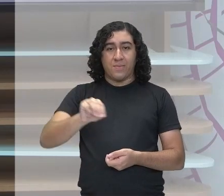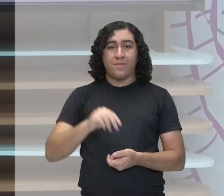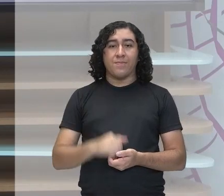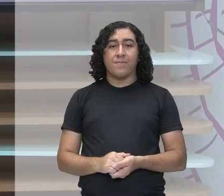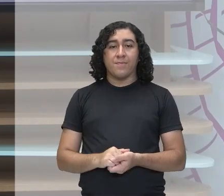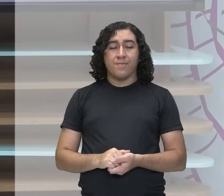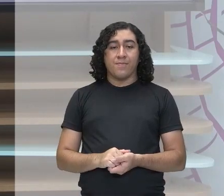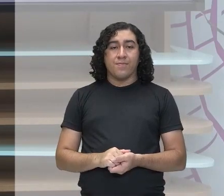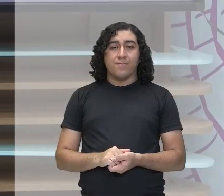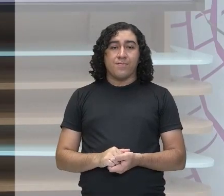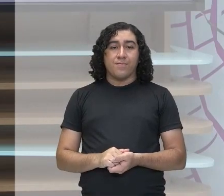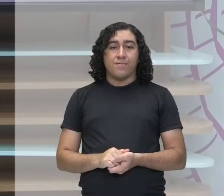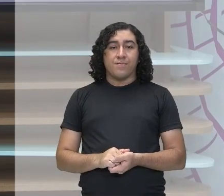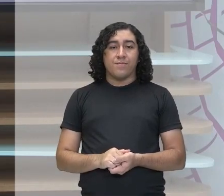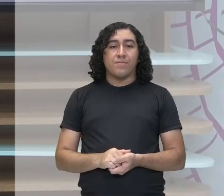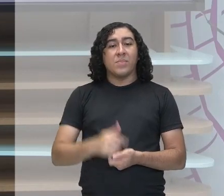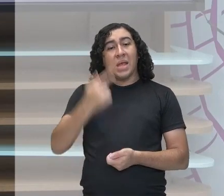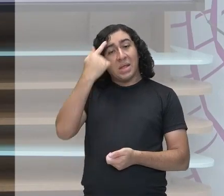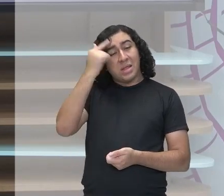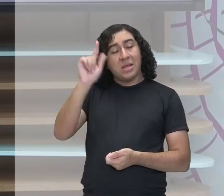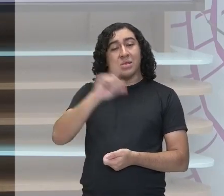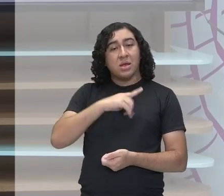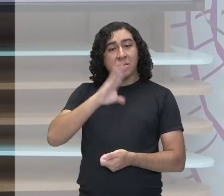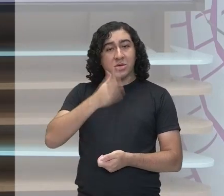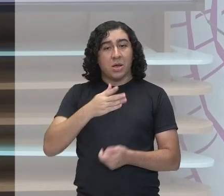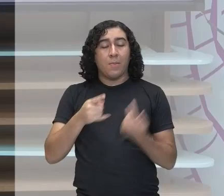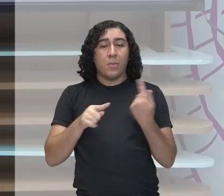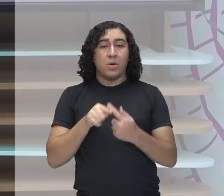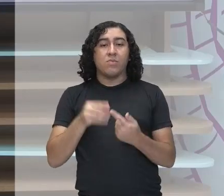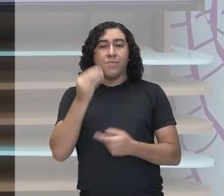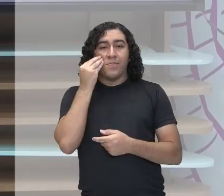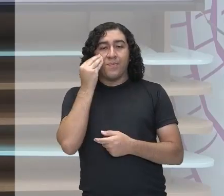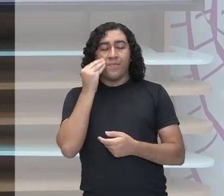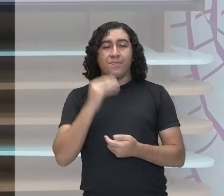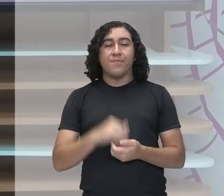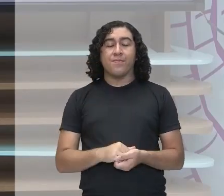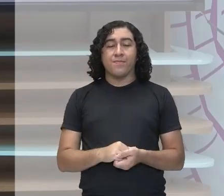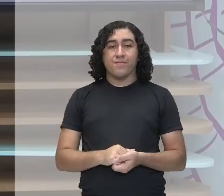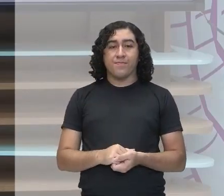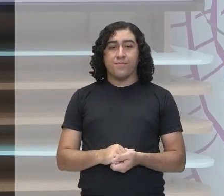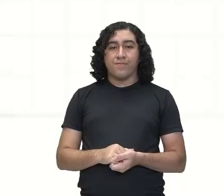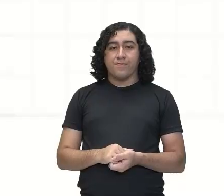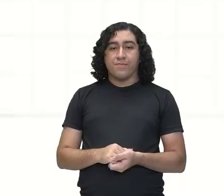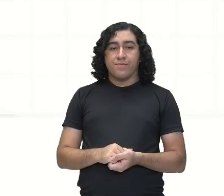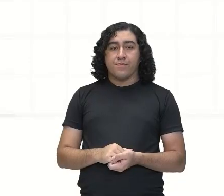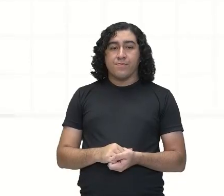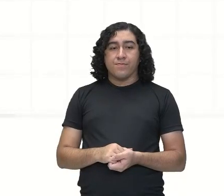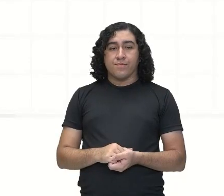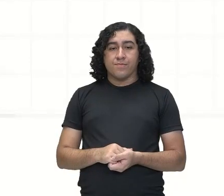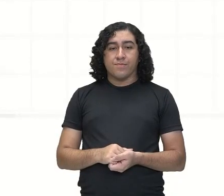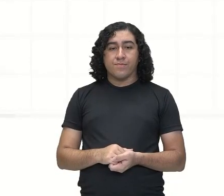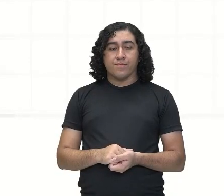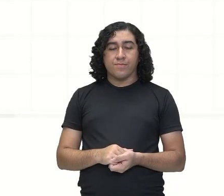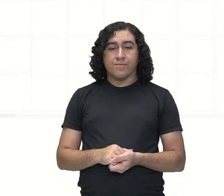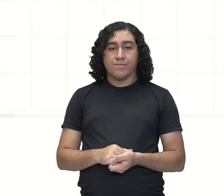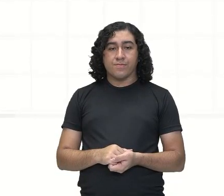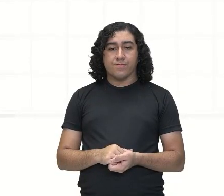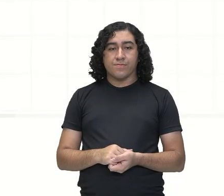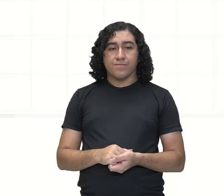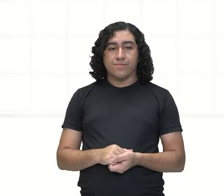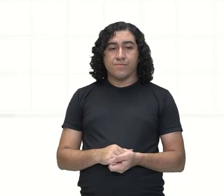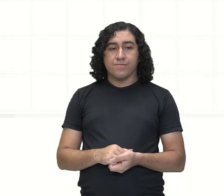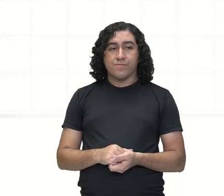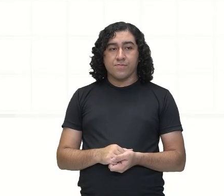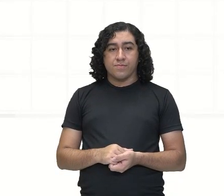E aí, você já tem a ideia. Por que que a gente vai fazer? Olha aqui comigo. Então, venha cá. Nós vamos, então... Aqui, nós temos